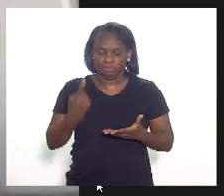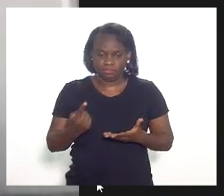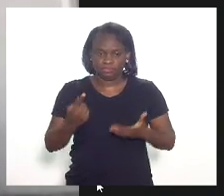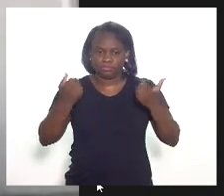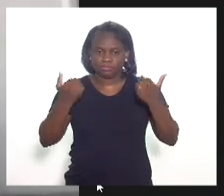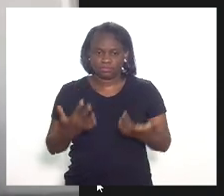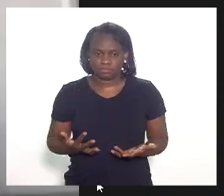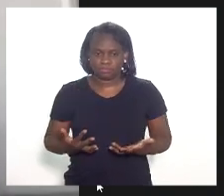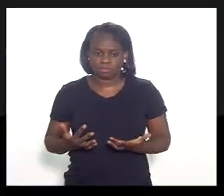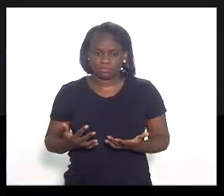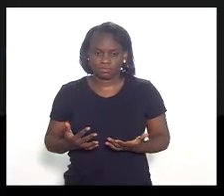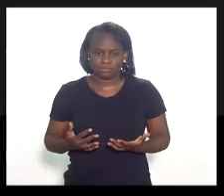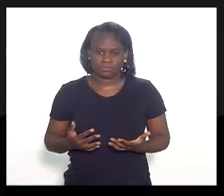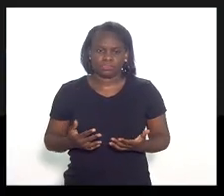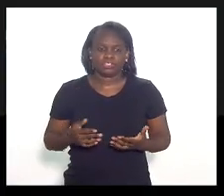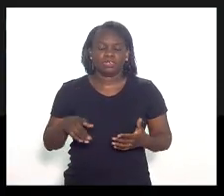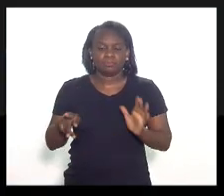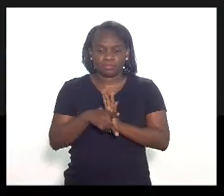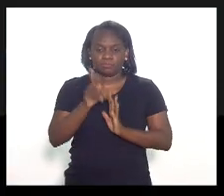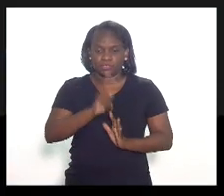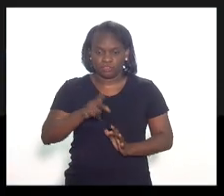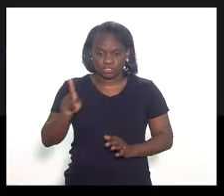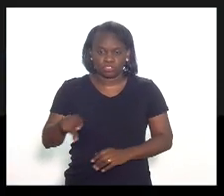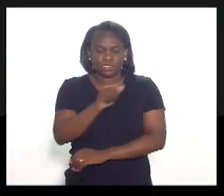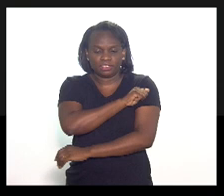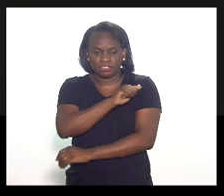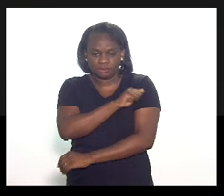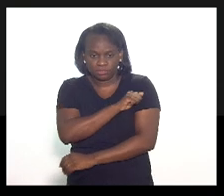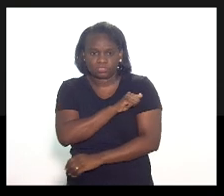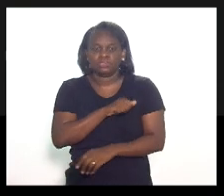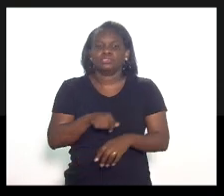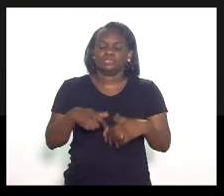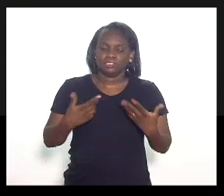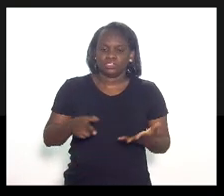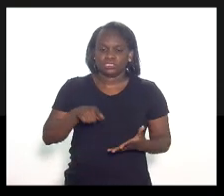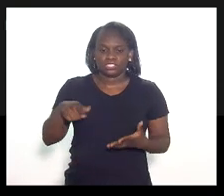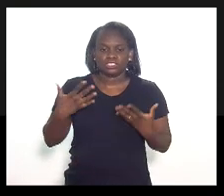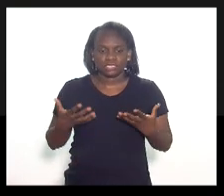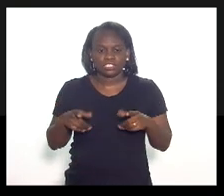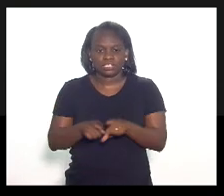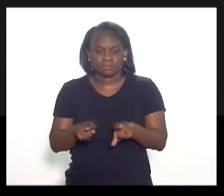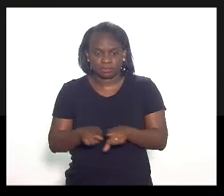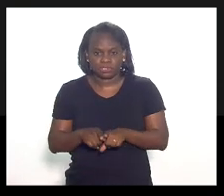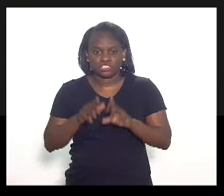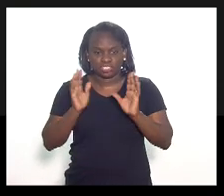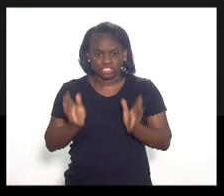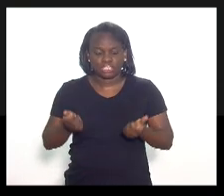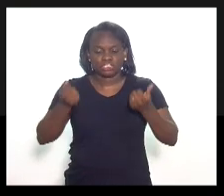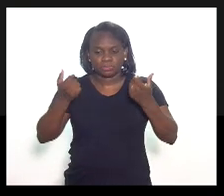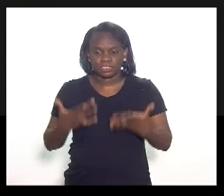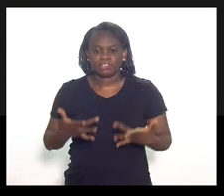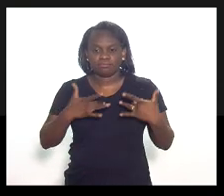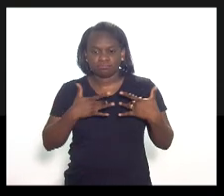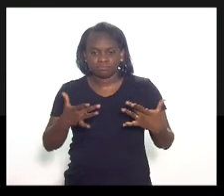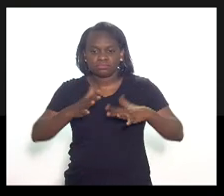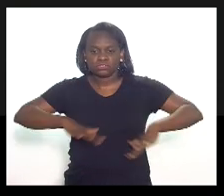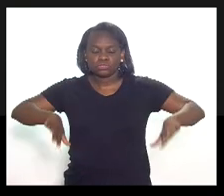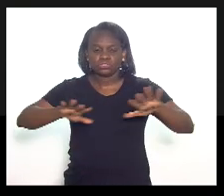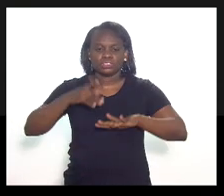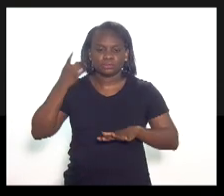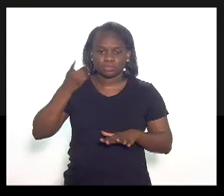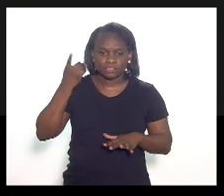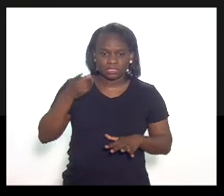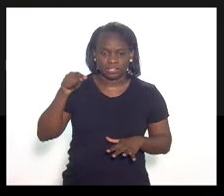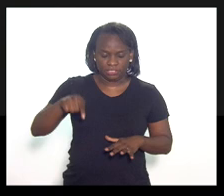fala com relação aos professores e alunos. Então, a gente gostaria também de já colocar à disposição de todos os deputados e